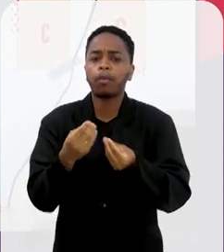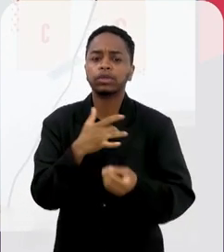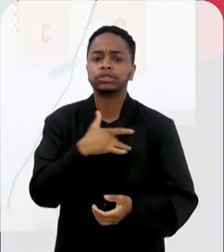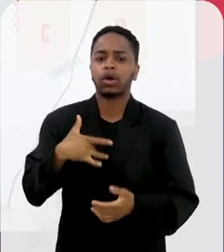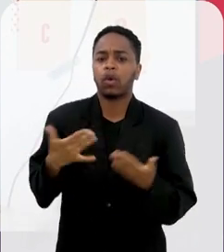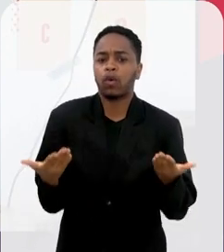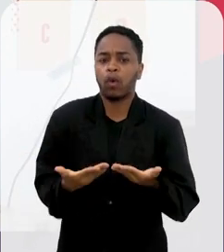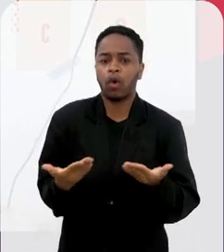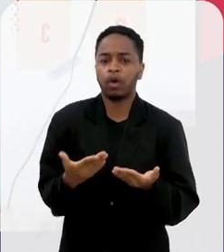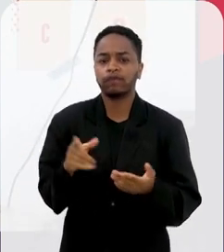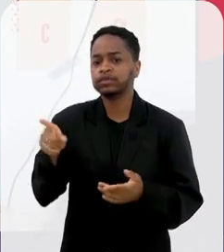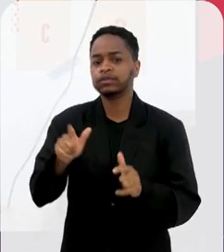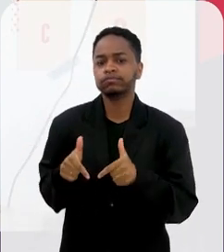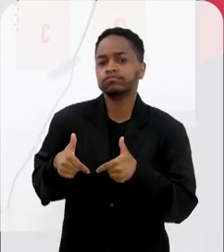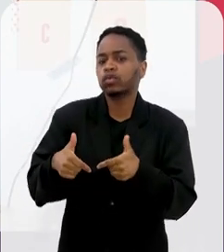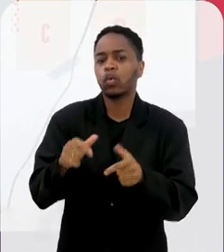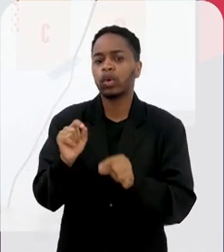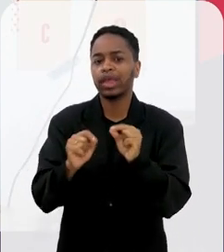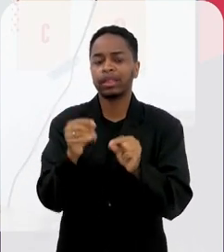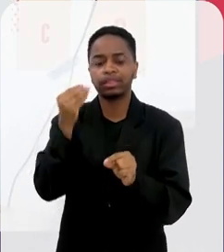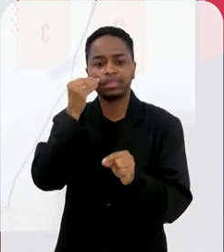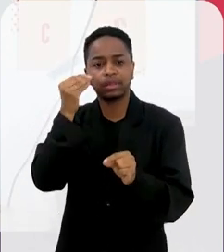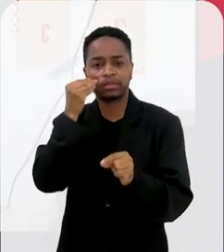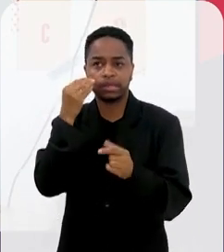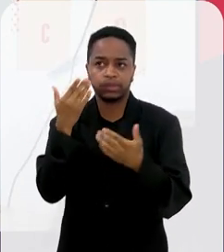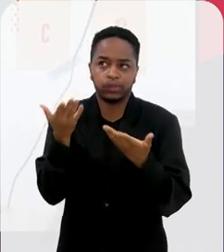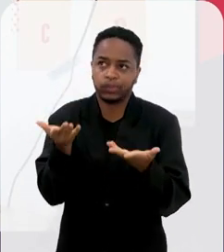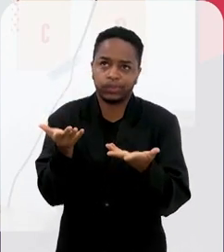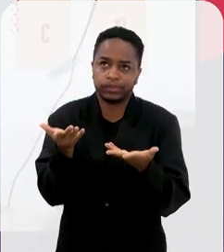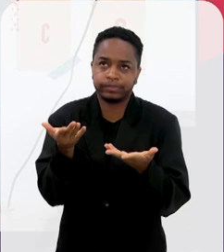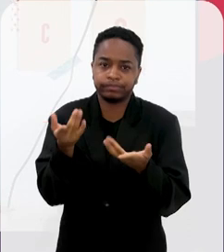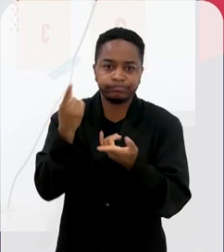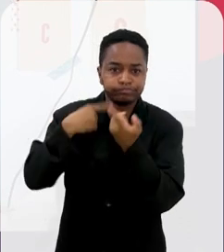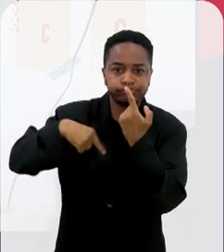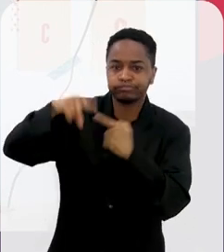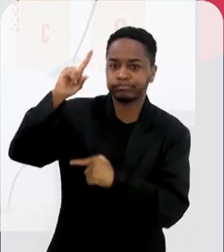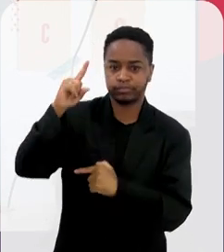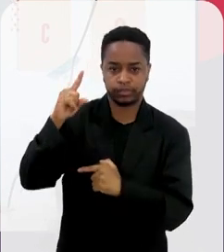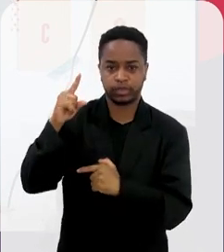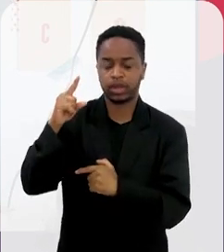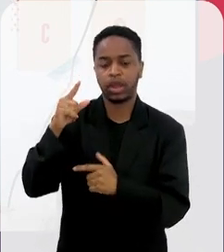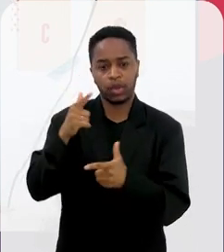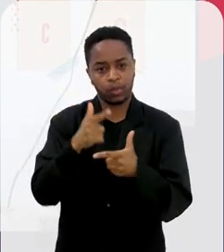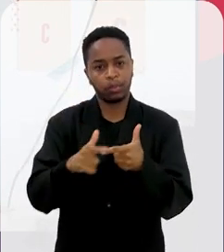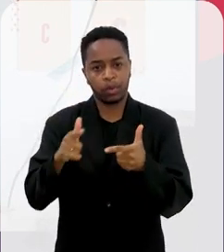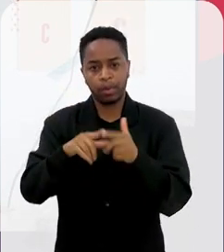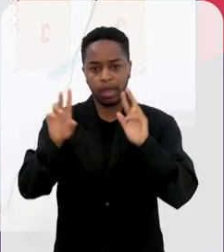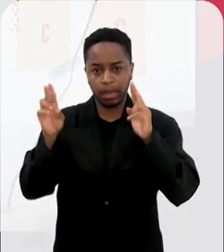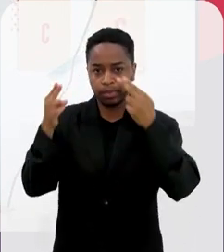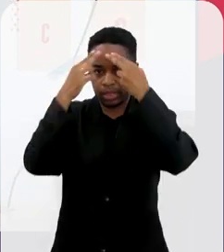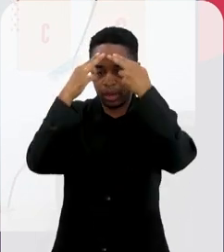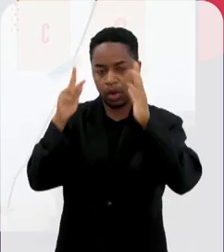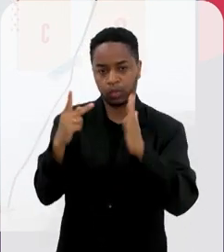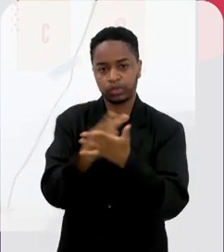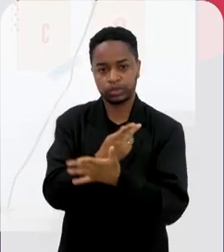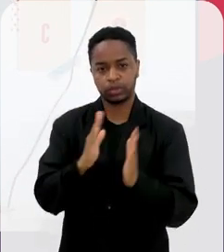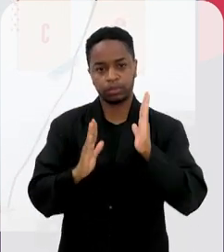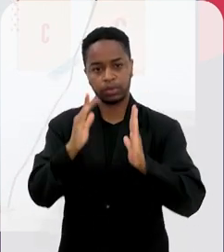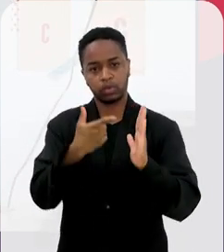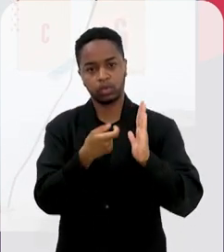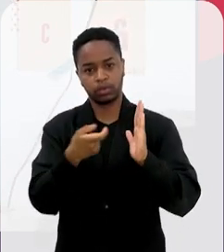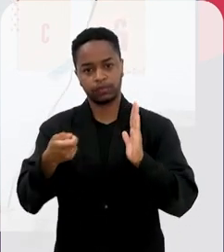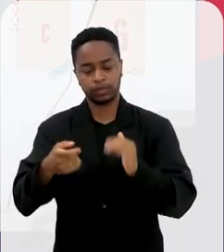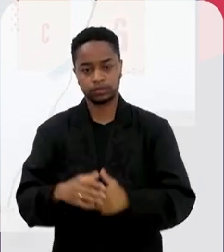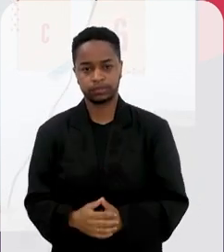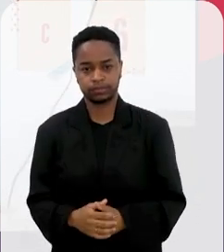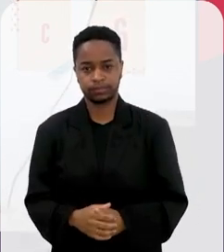recuperação? O que você tem feito aí para, enfim, para superar, né? Esse grande trauma que você teve